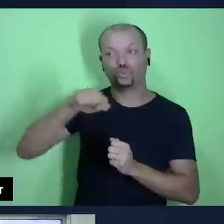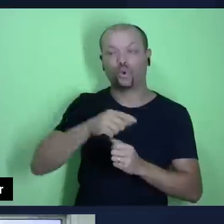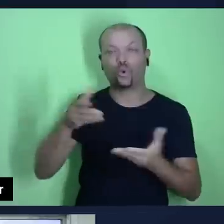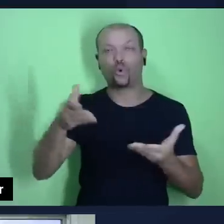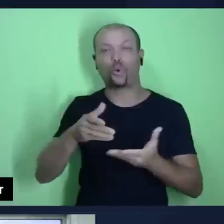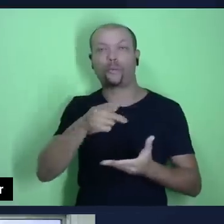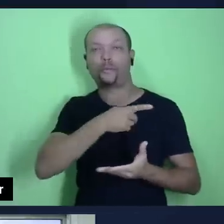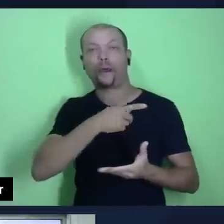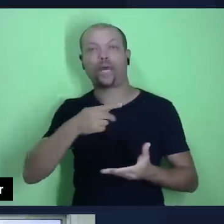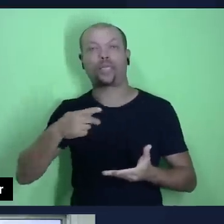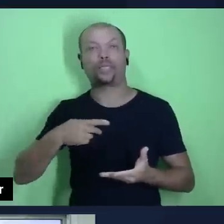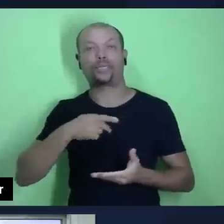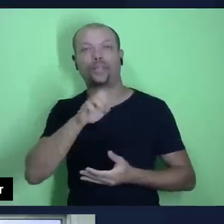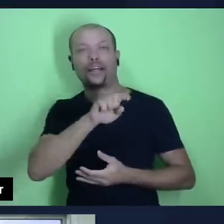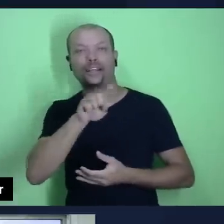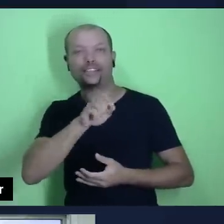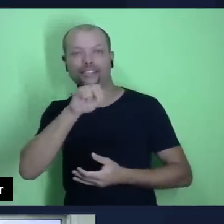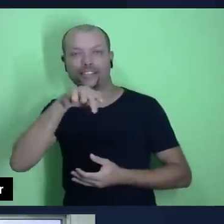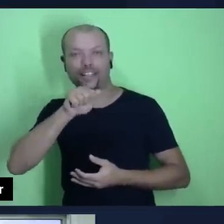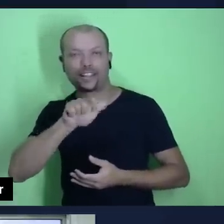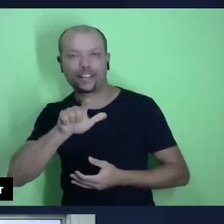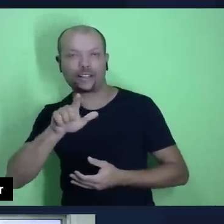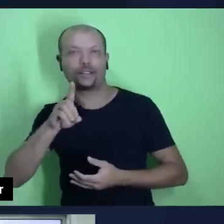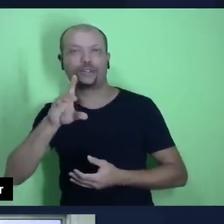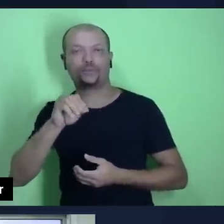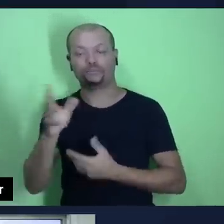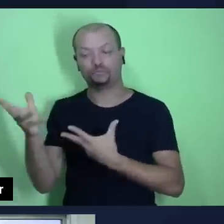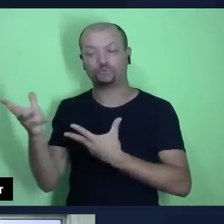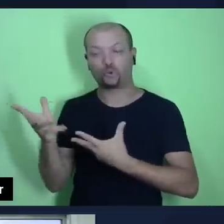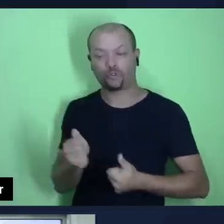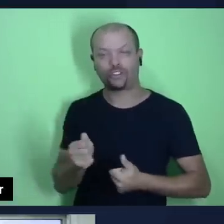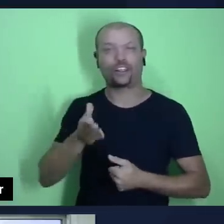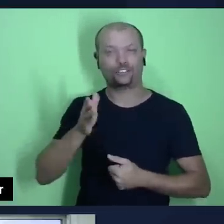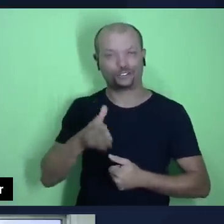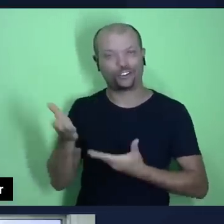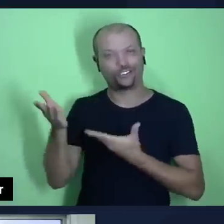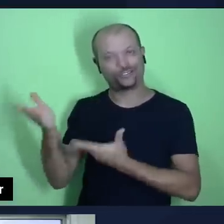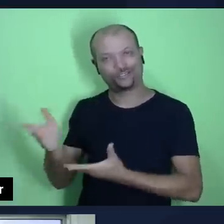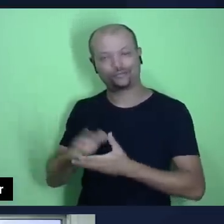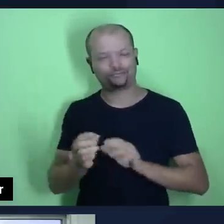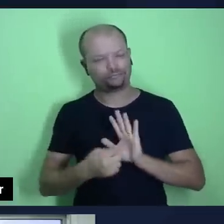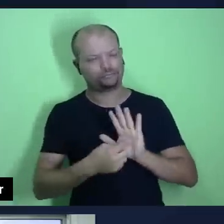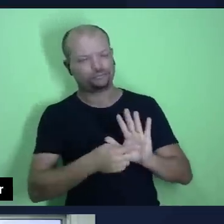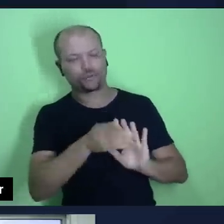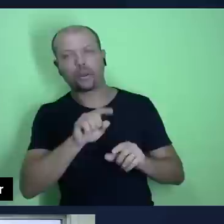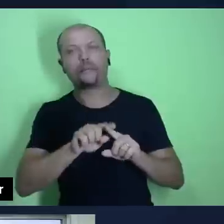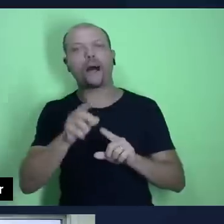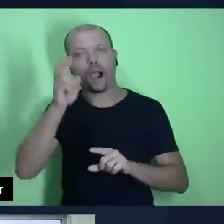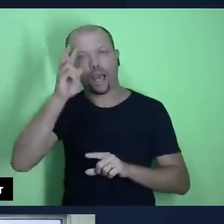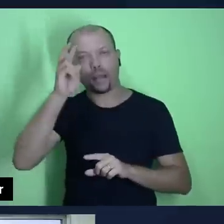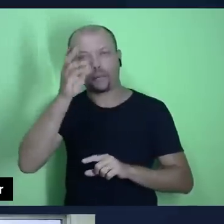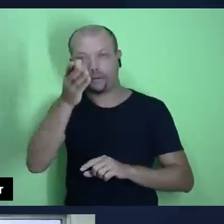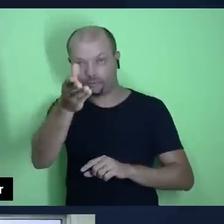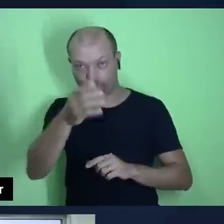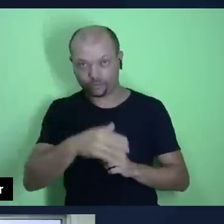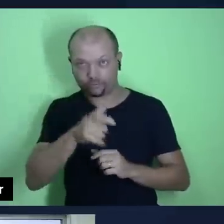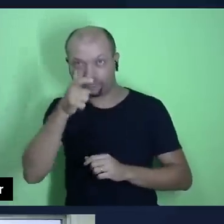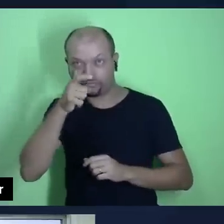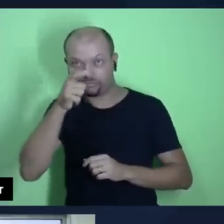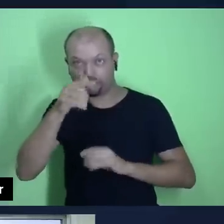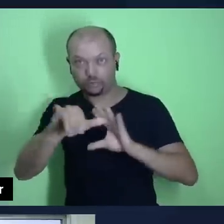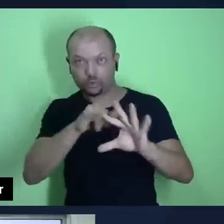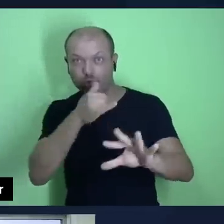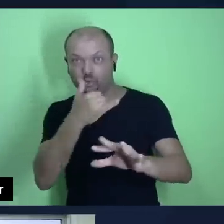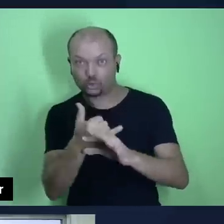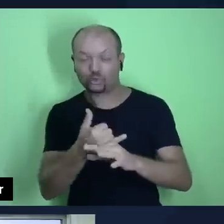Esinaldo Pereira, que é o nosso convidado, eu já vou apresentá-lo melhor, mas só lembrando a você que está aqui com a gente no canal